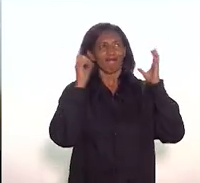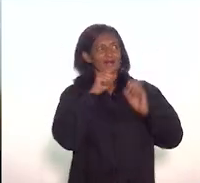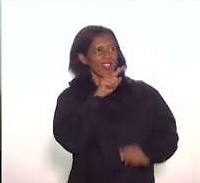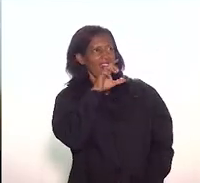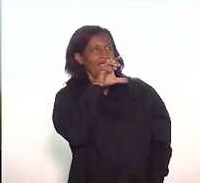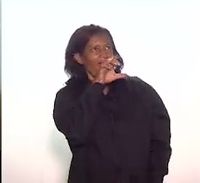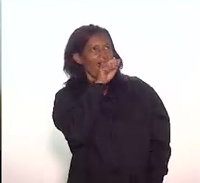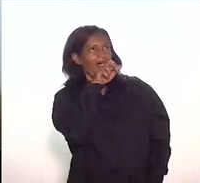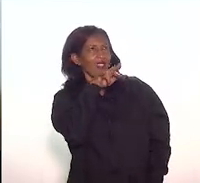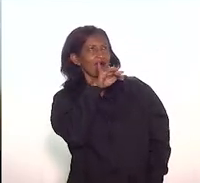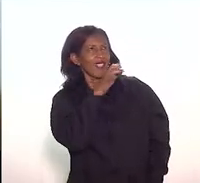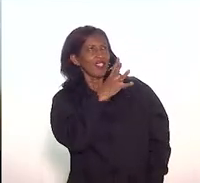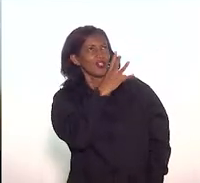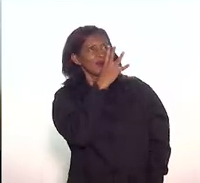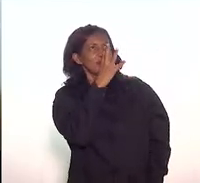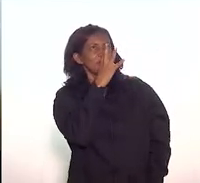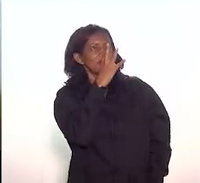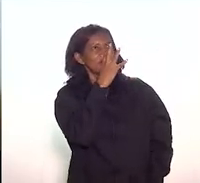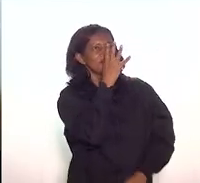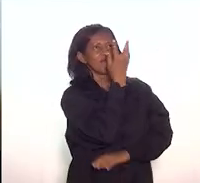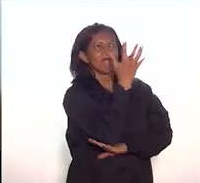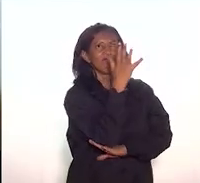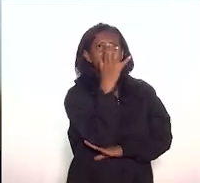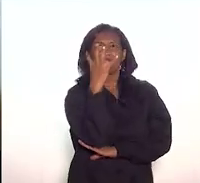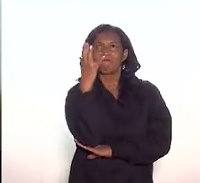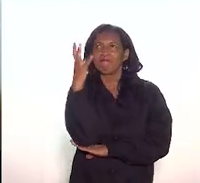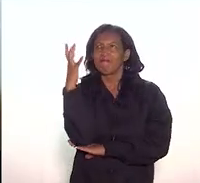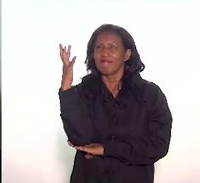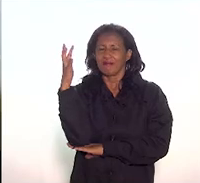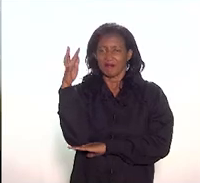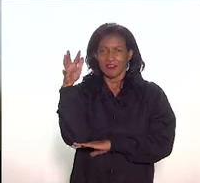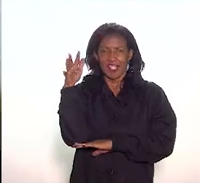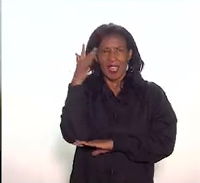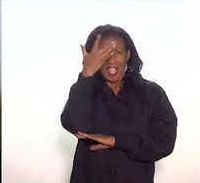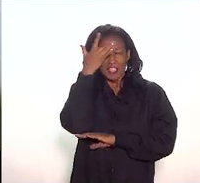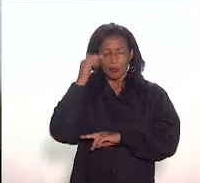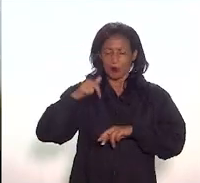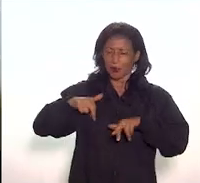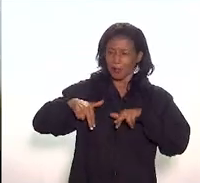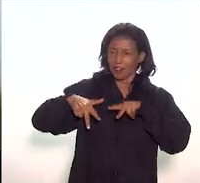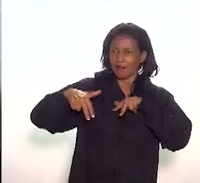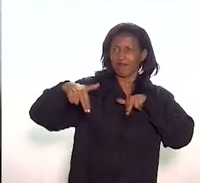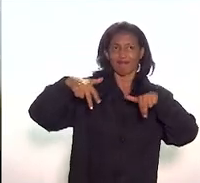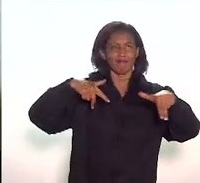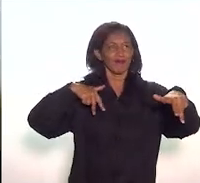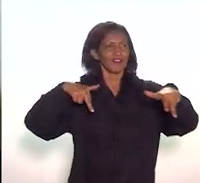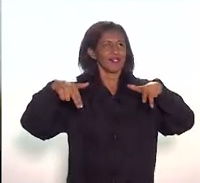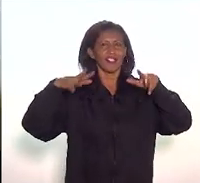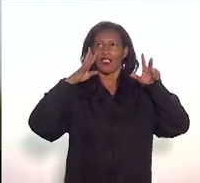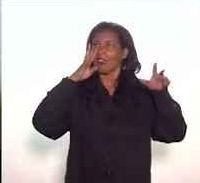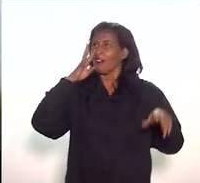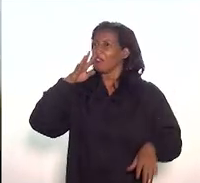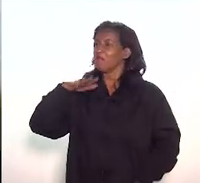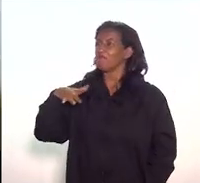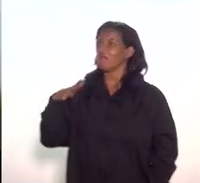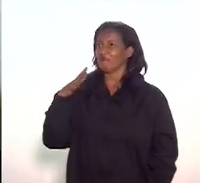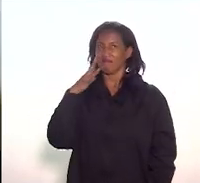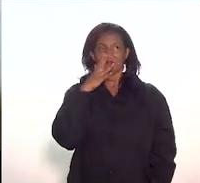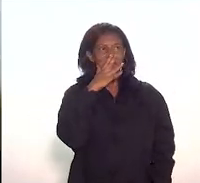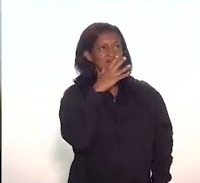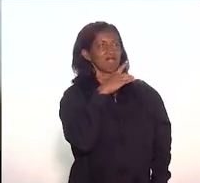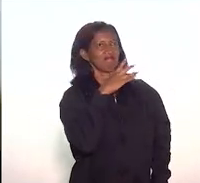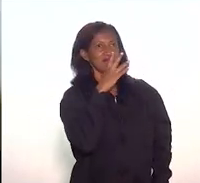os seus jardins estarem abertos para a população frequentar. Eu sou um